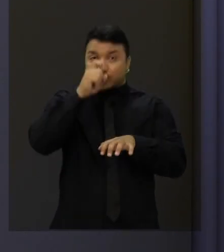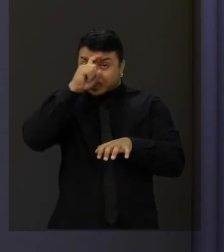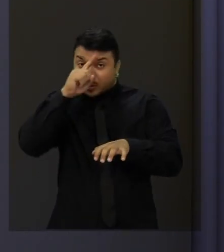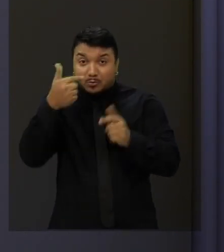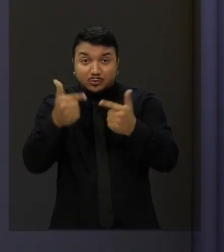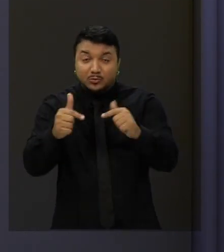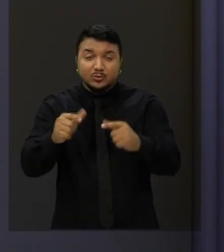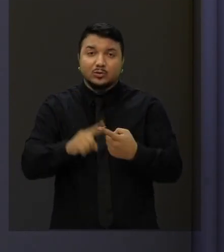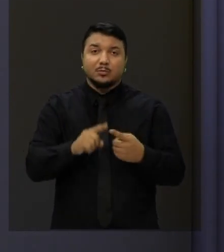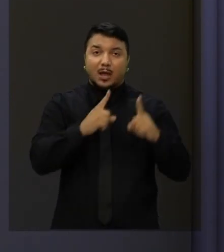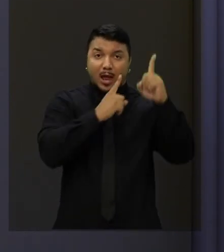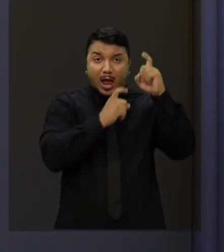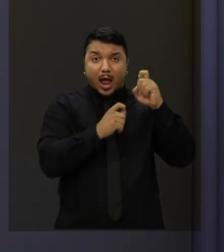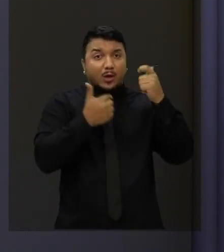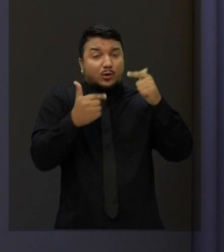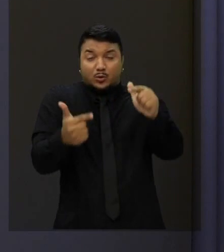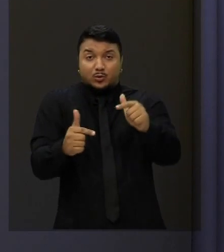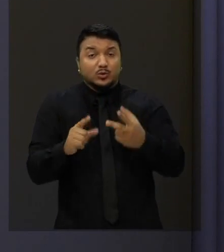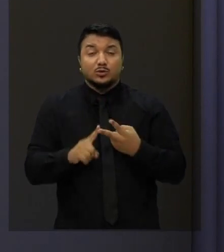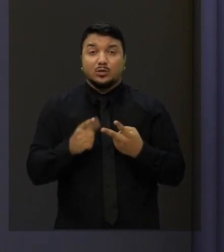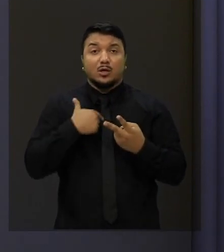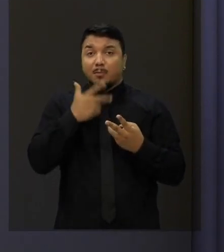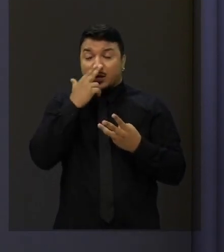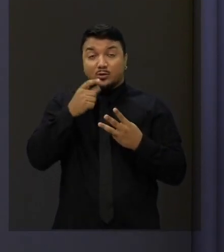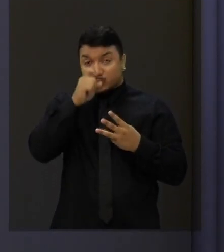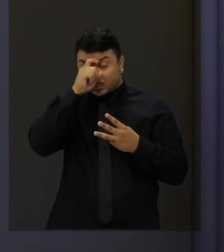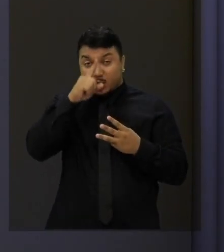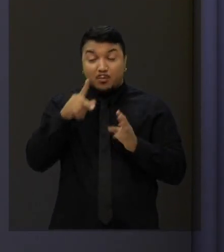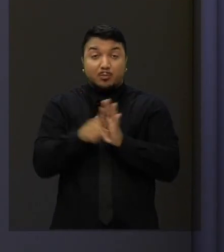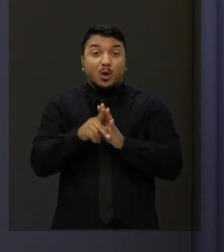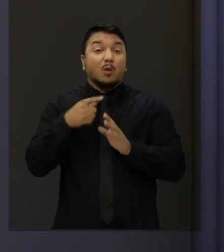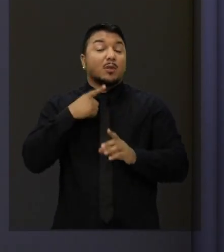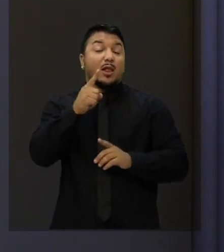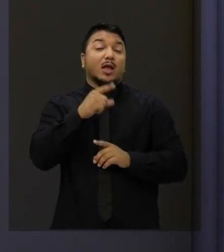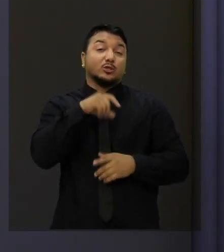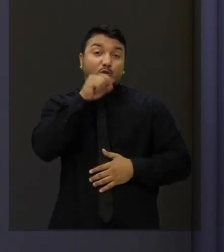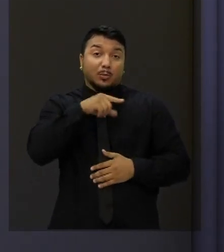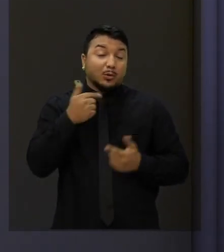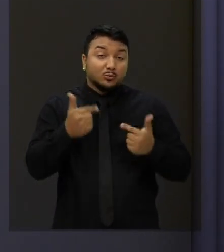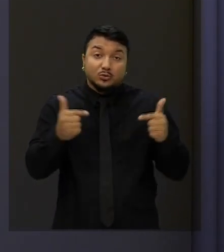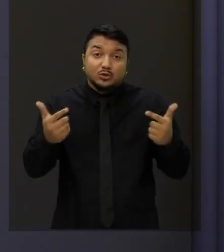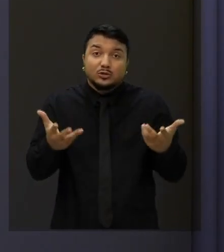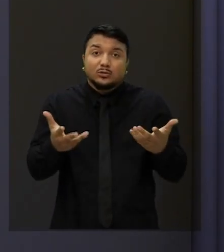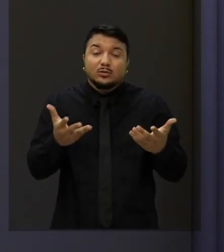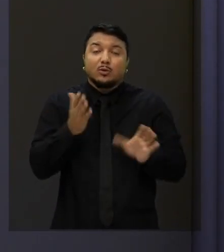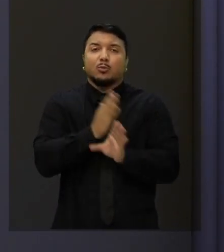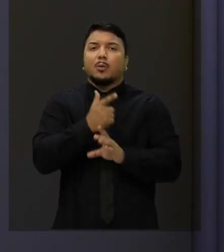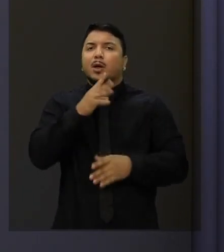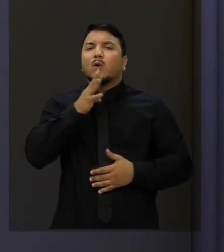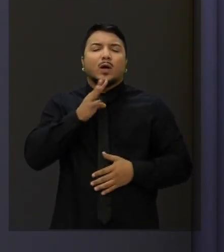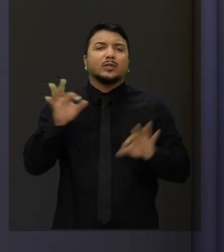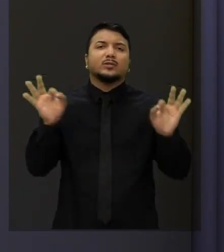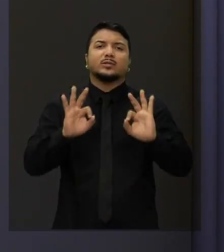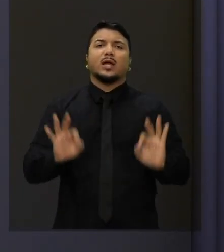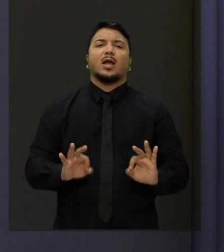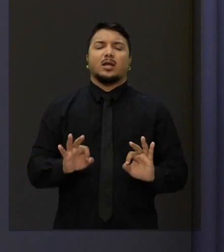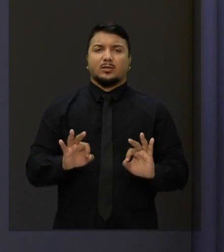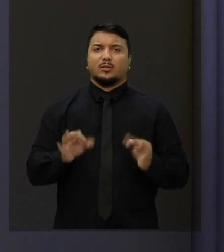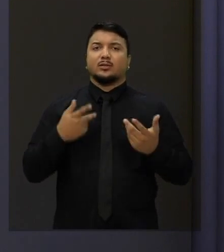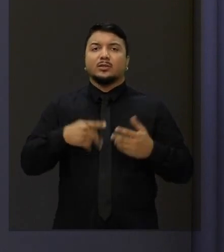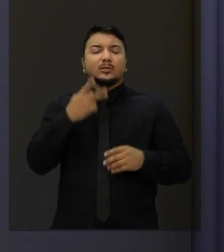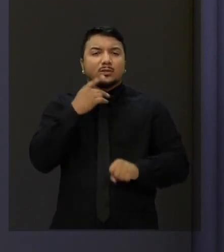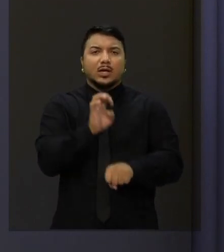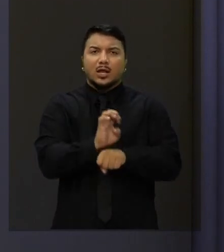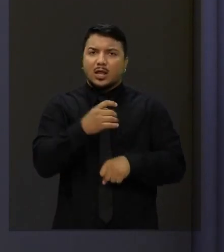lembra que não tinha raio, ele não lembra que não tinha o hospital de Sobral, ele não lembra que não tinha UPA. Sabe por quê? Porque ele não conhece a realidade do Estado do Ceará. Ele não